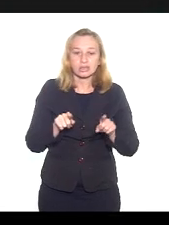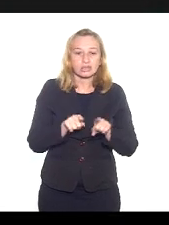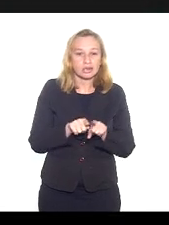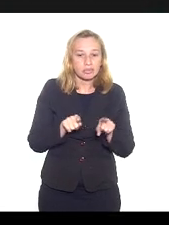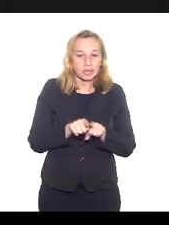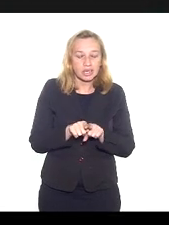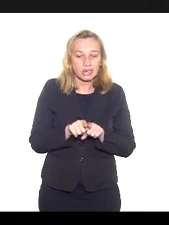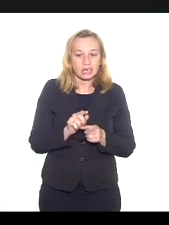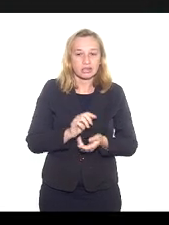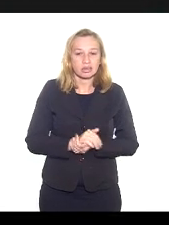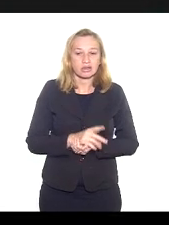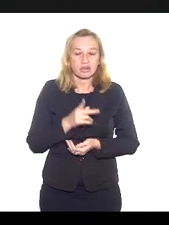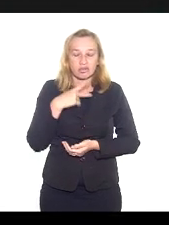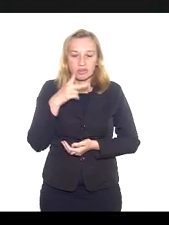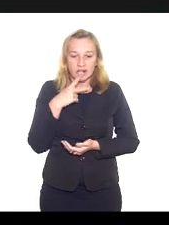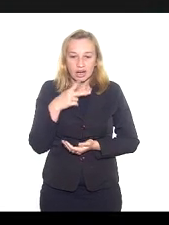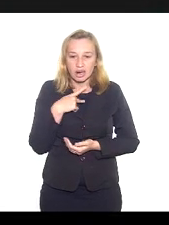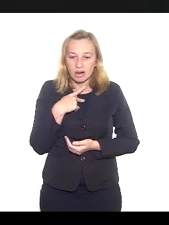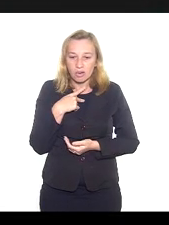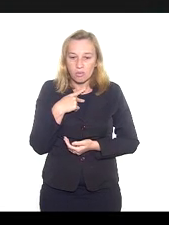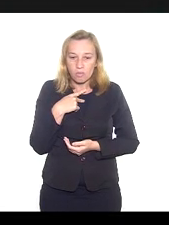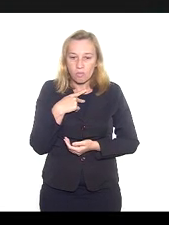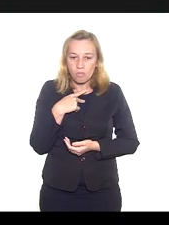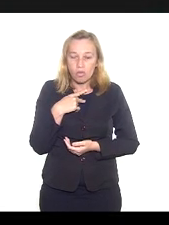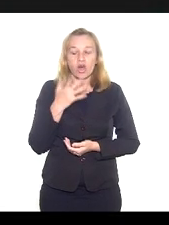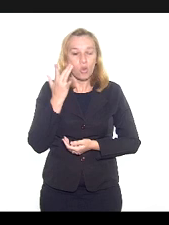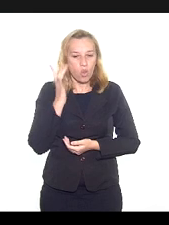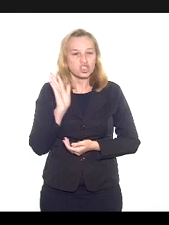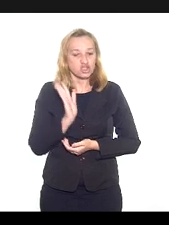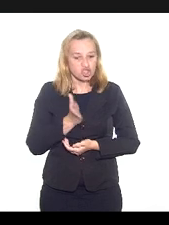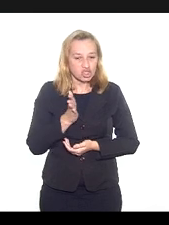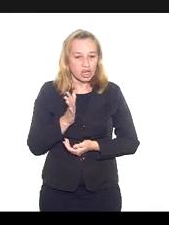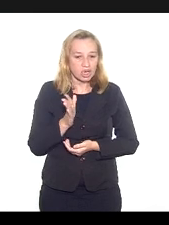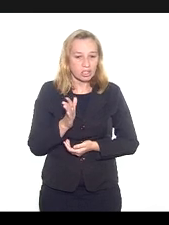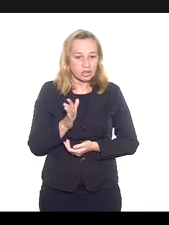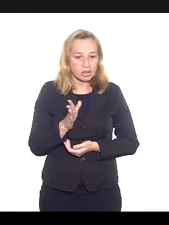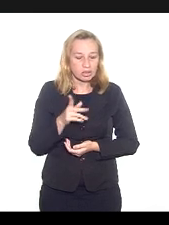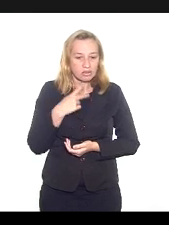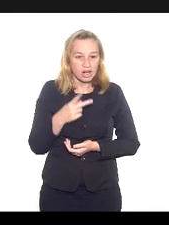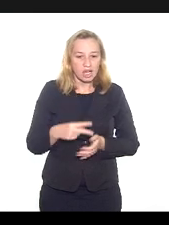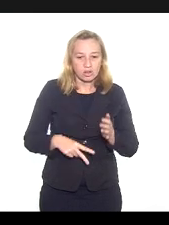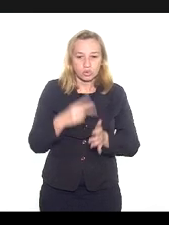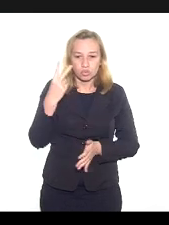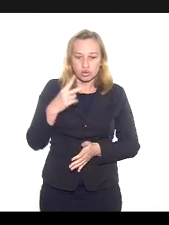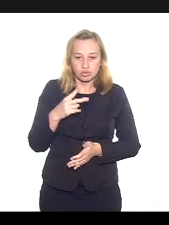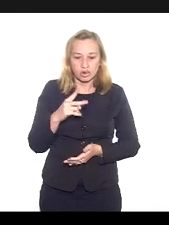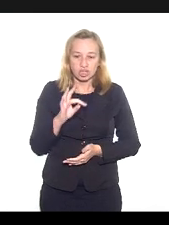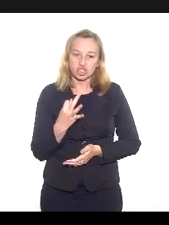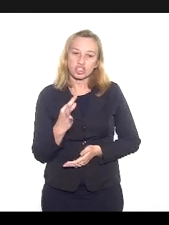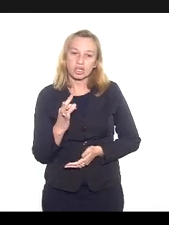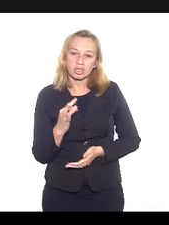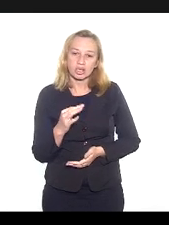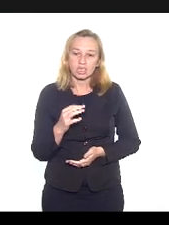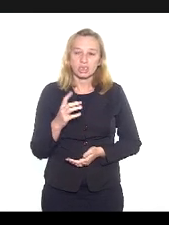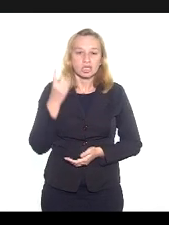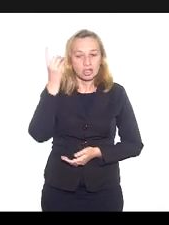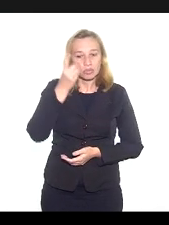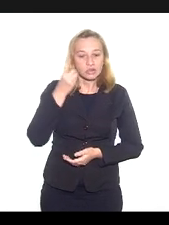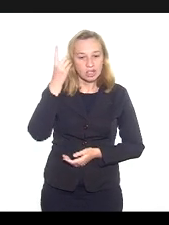Quero registrar, acho que já registrei, mas já me falaram aqui no chat duas vezes, o deputado